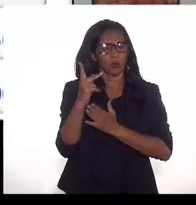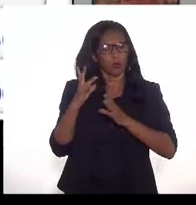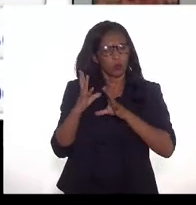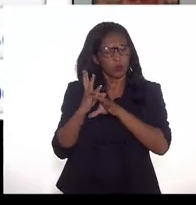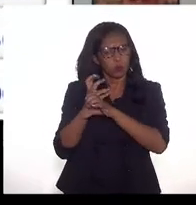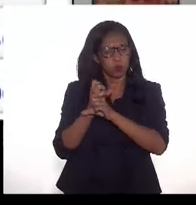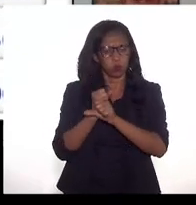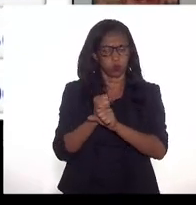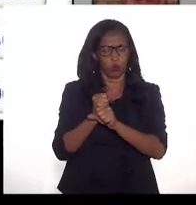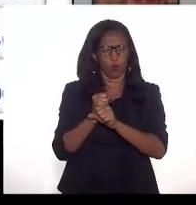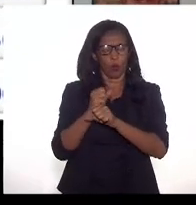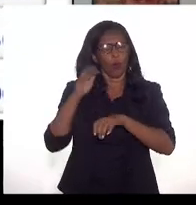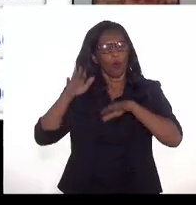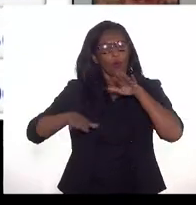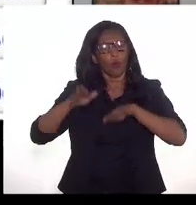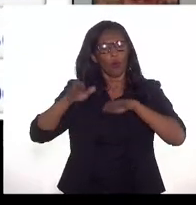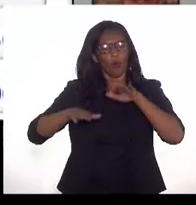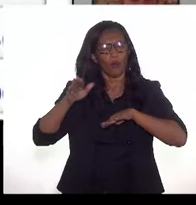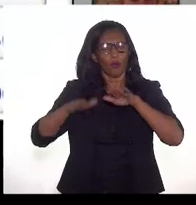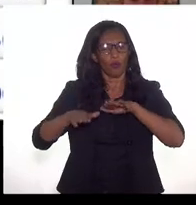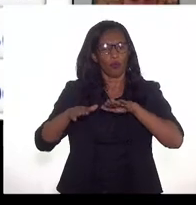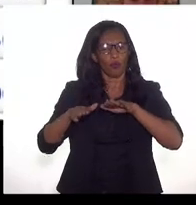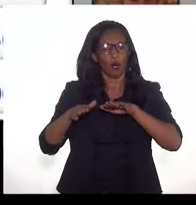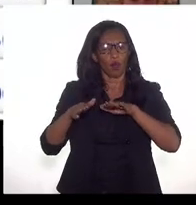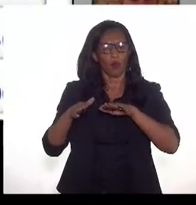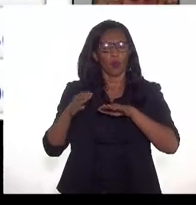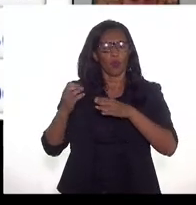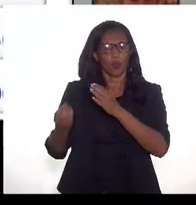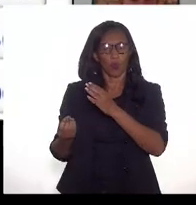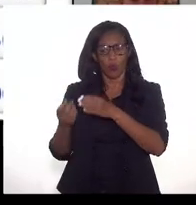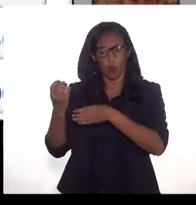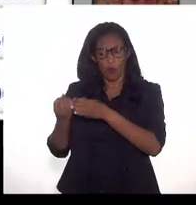PE, conforme essas proporções do volume escoado.